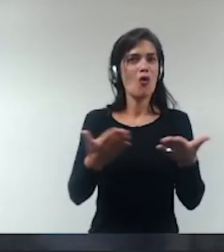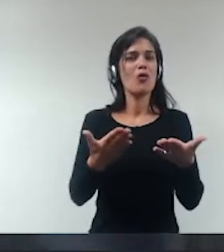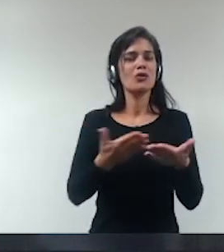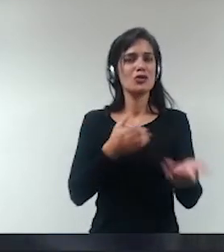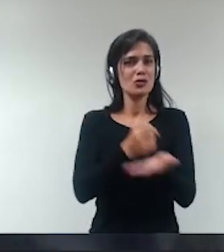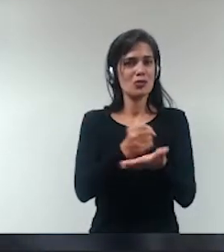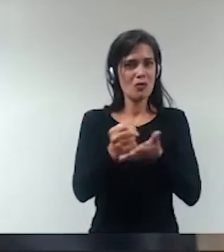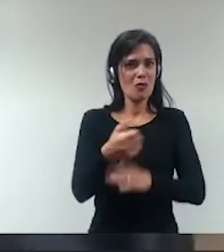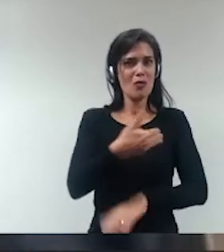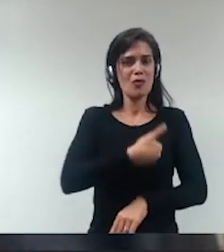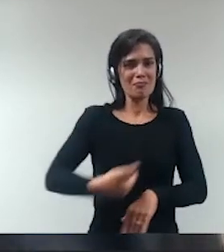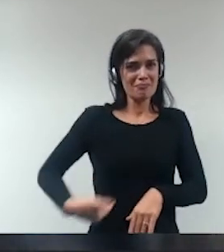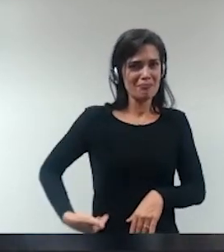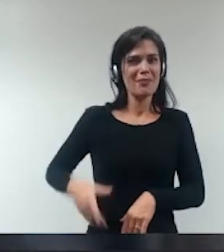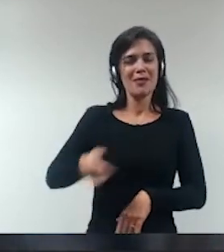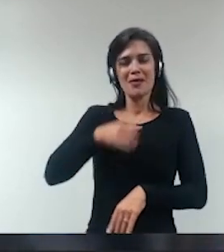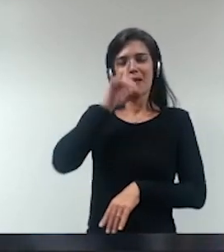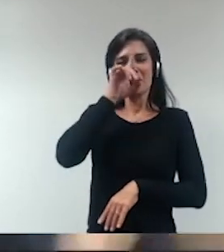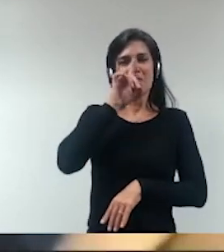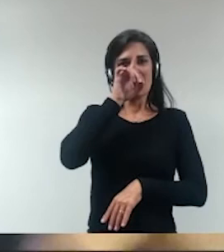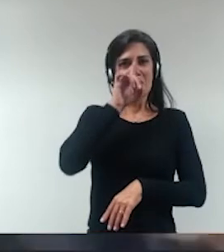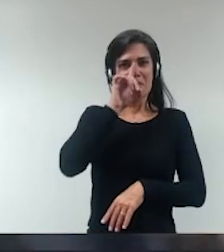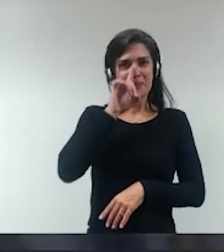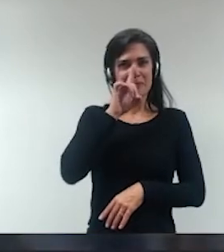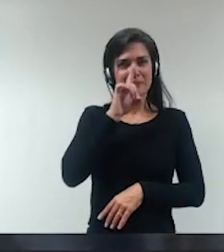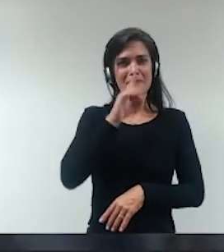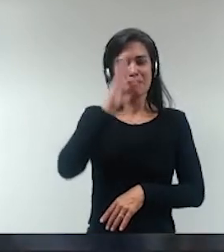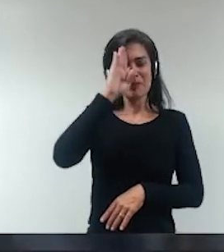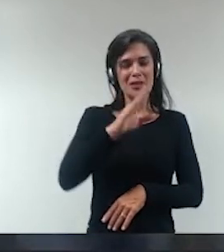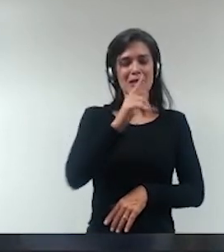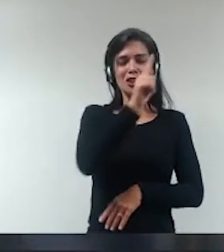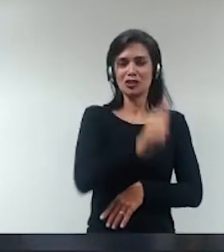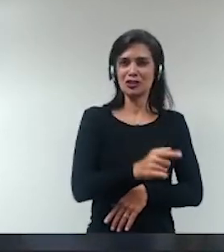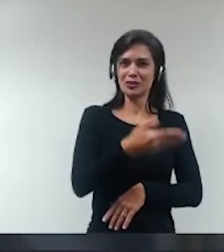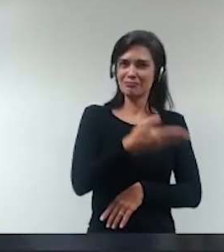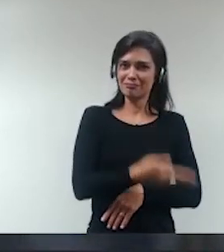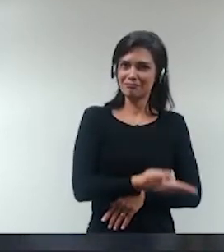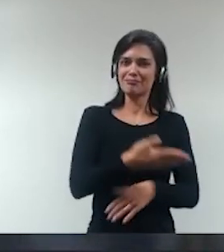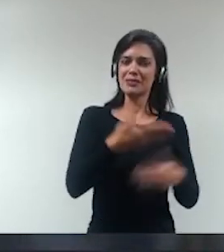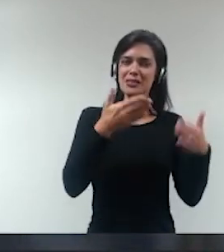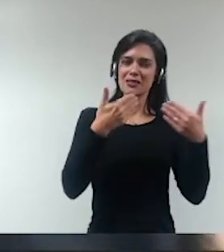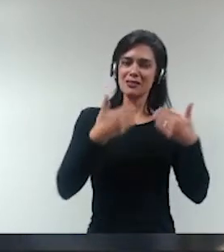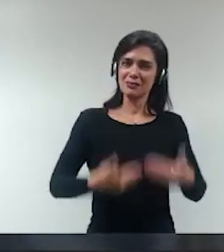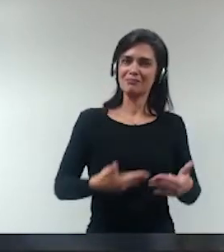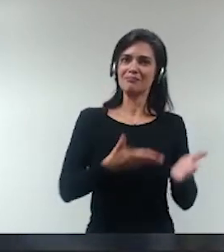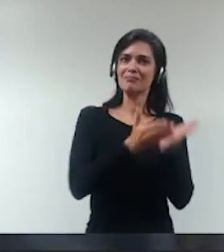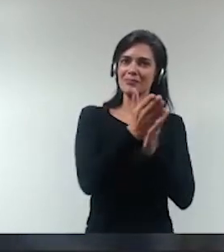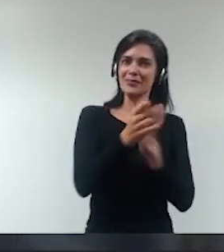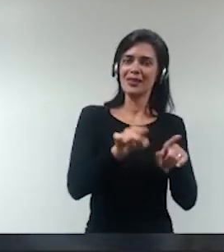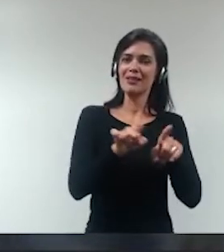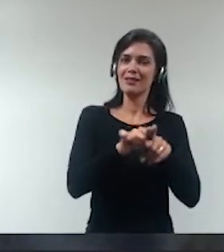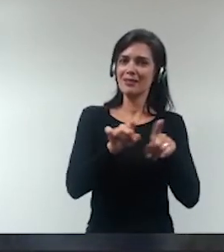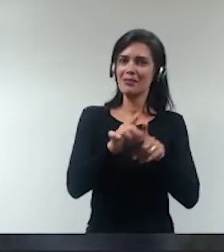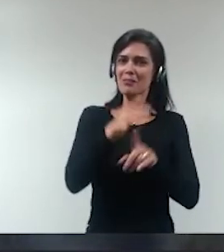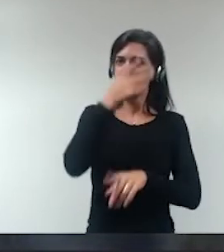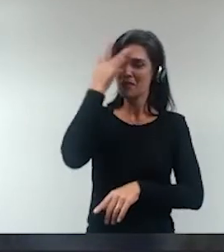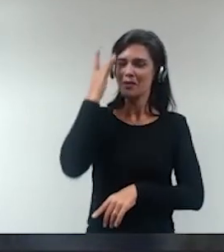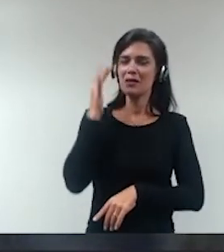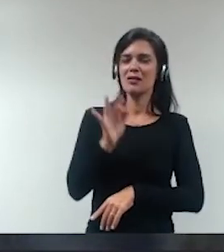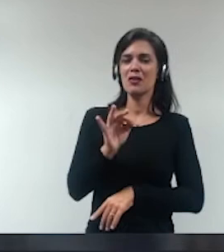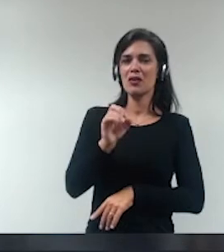tanto para o gestor sobretudo o gestor probo como também para o fornecedor